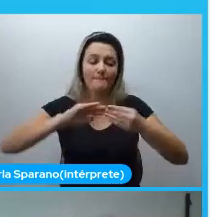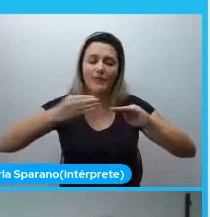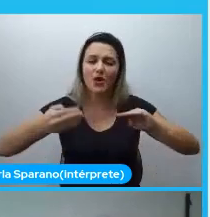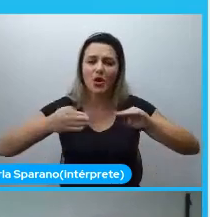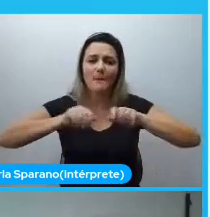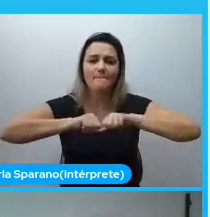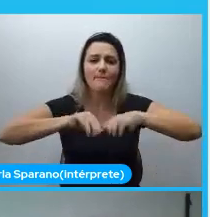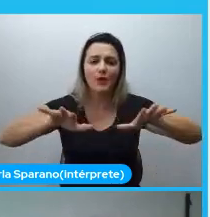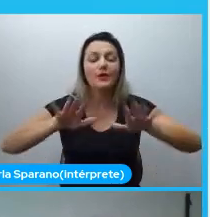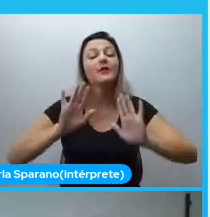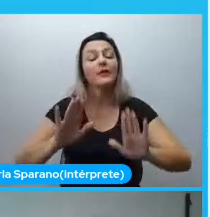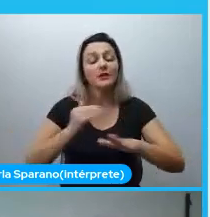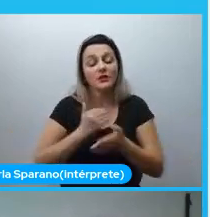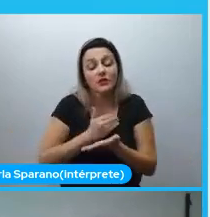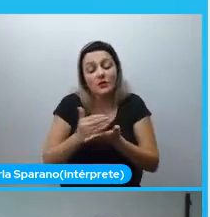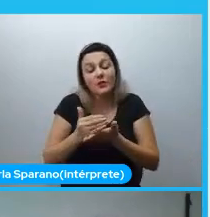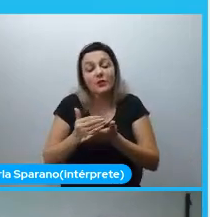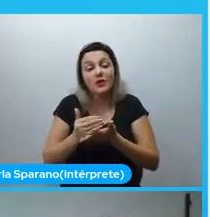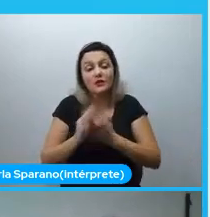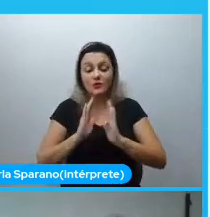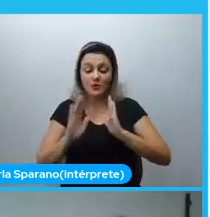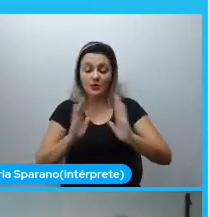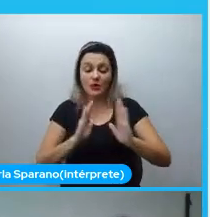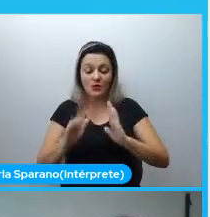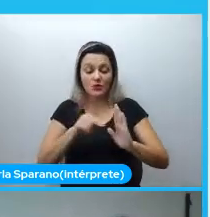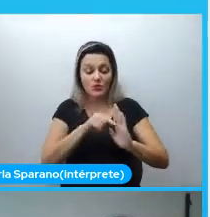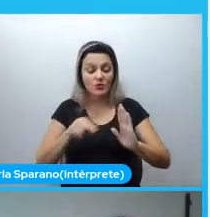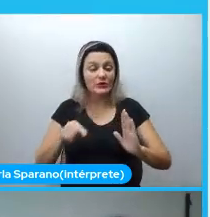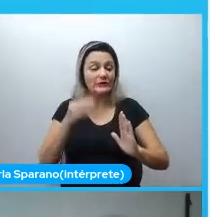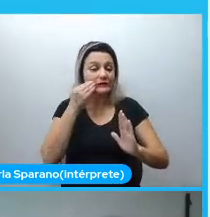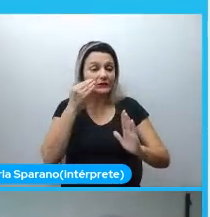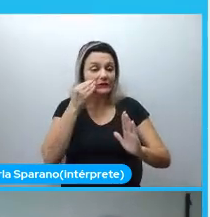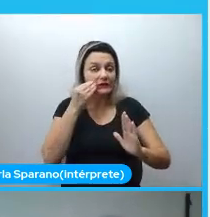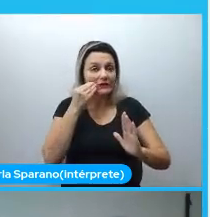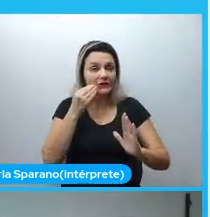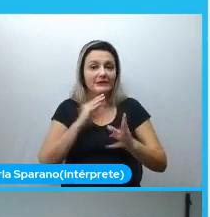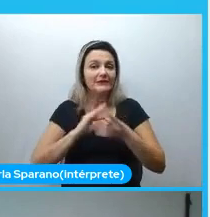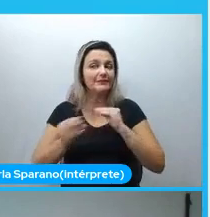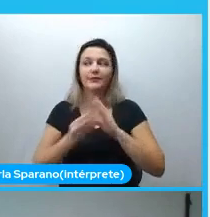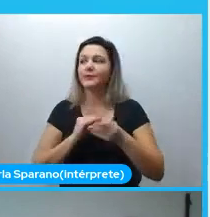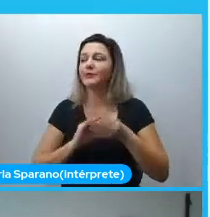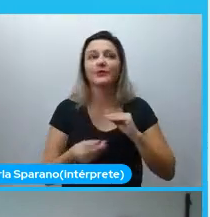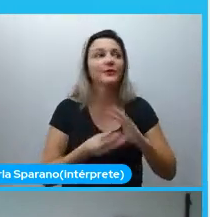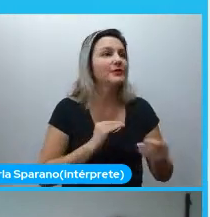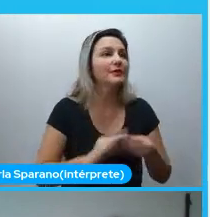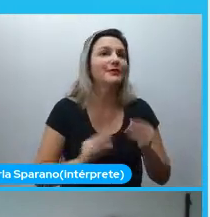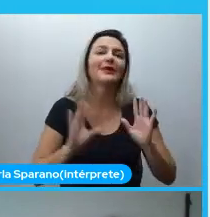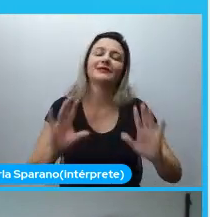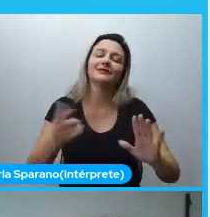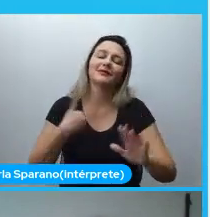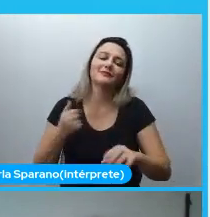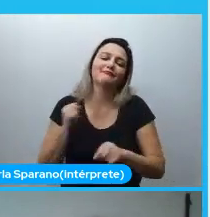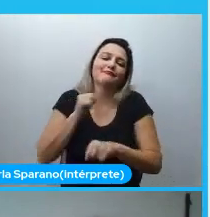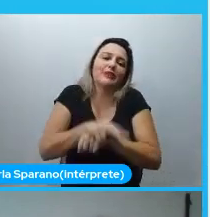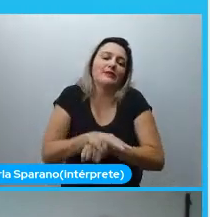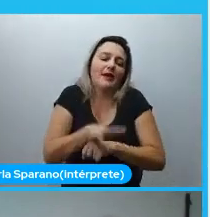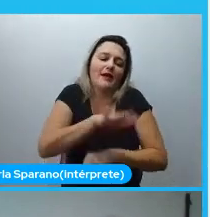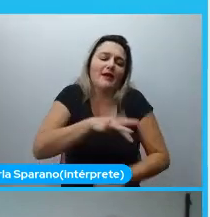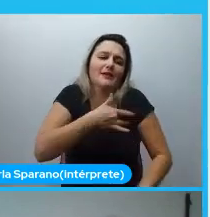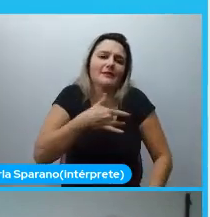gente passa ali tentando fugir, e depois volta ao mundinho de eu entrei em saúde para não ver números.